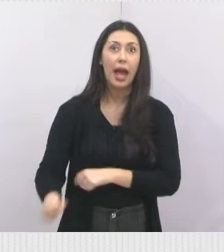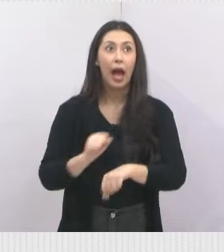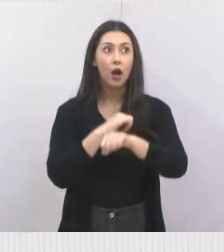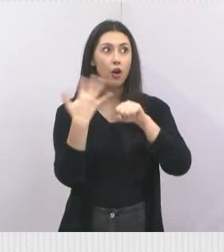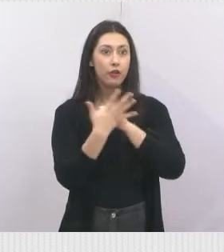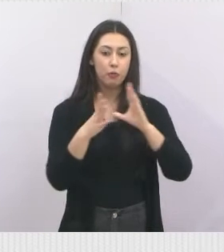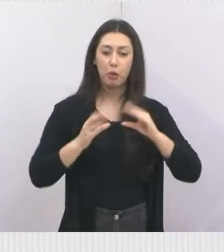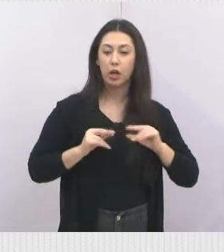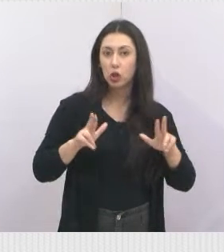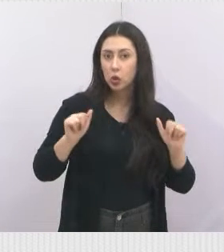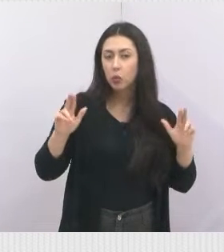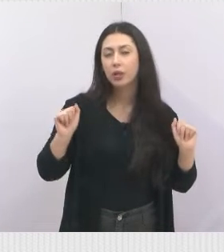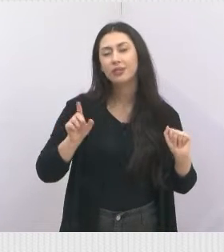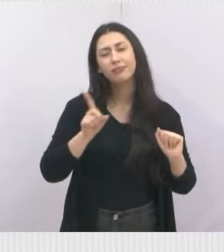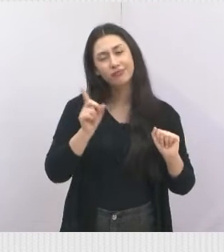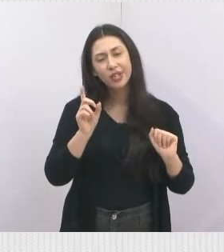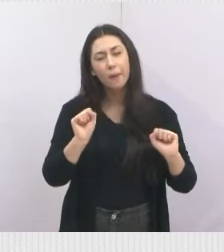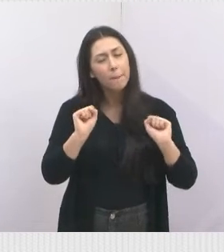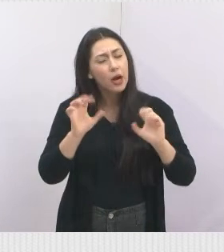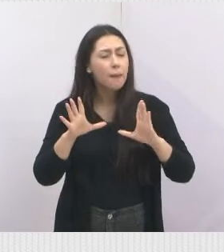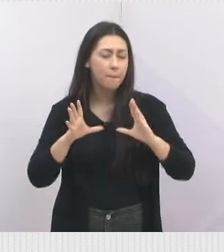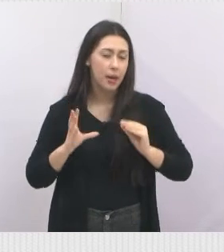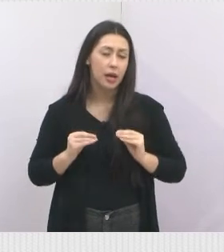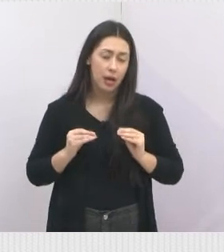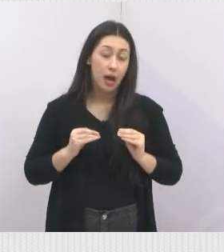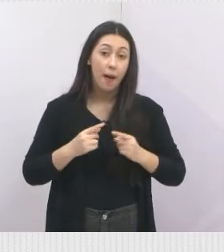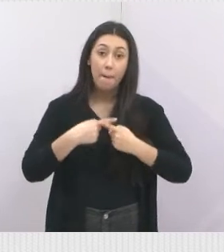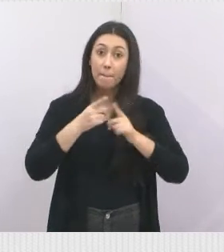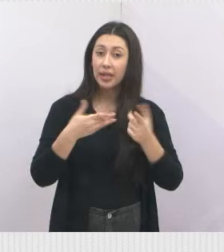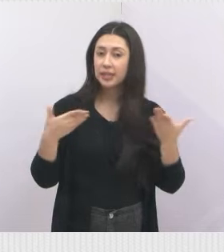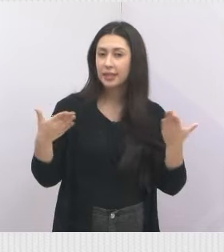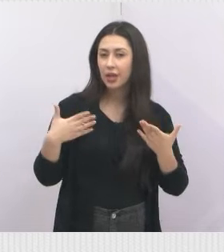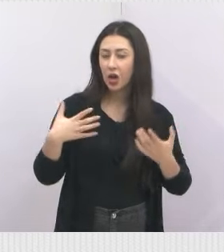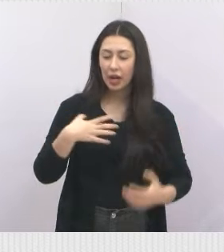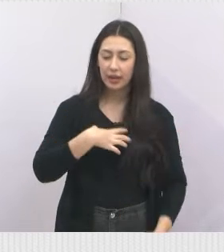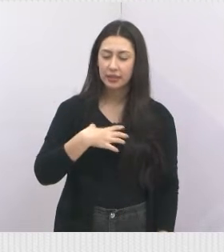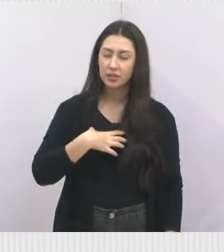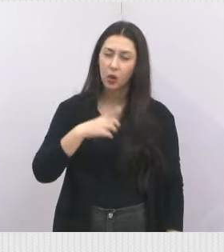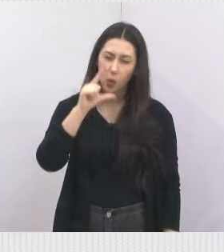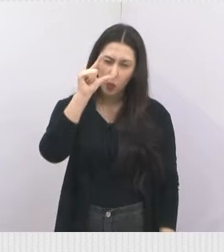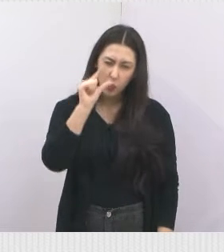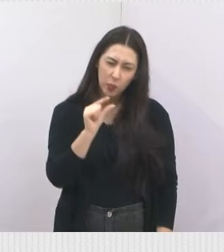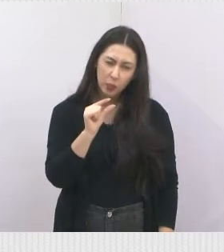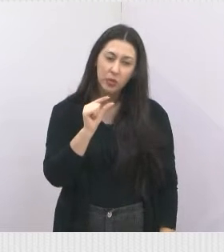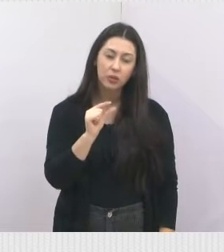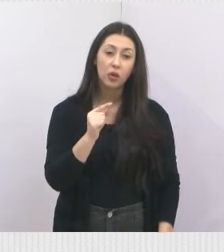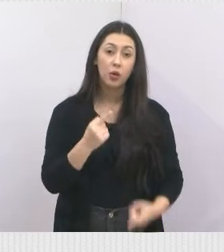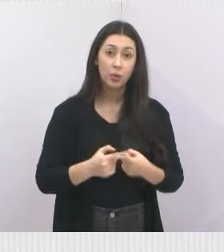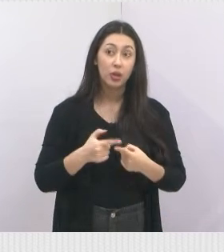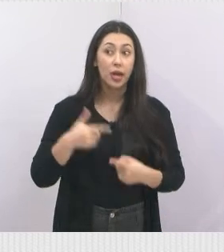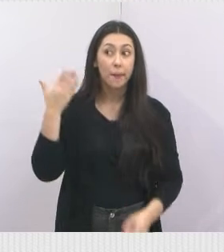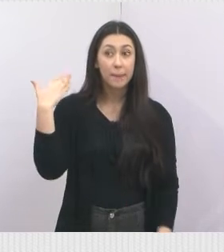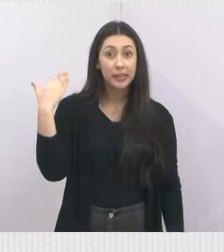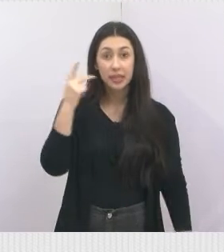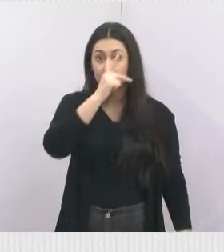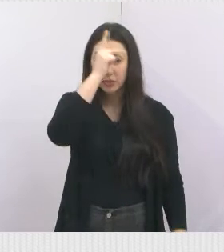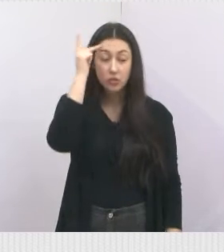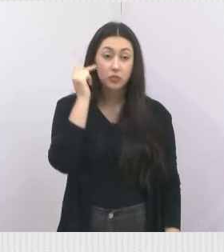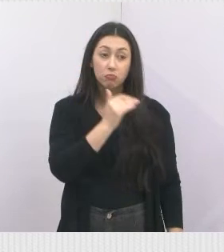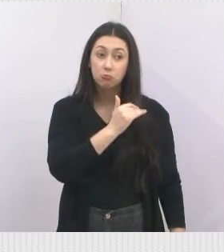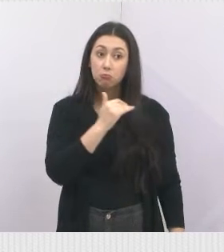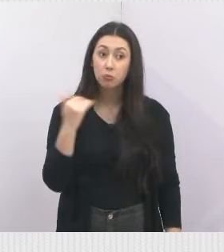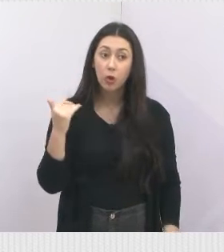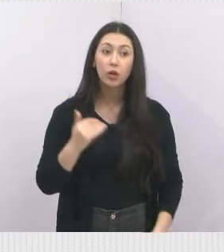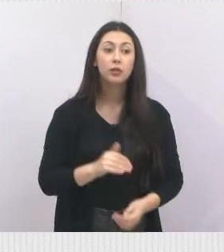esse vírus, mas ele não será tão agressivo como foi aí, levando a vida da professora Gisele e também da nossa querida